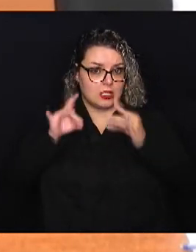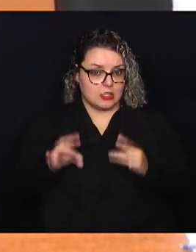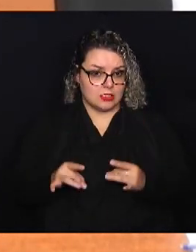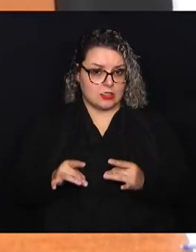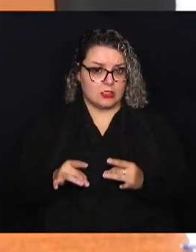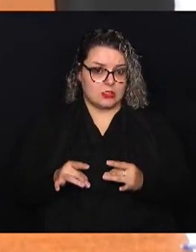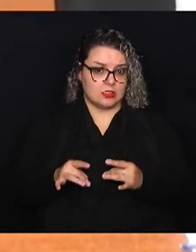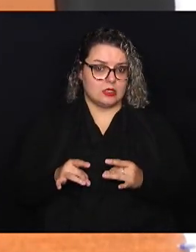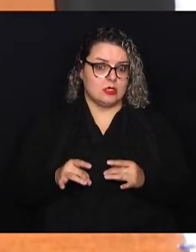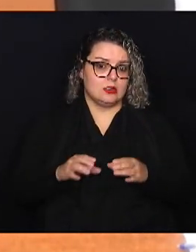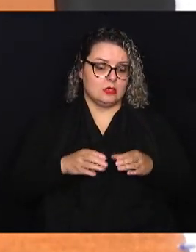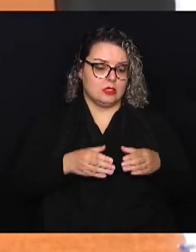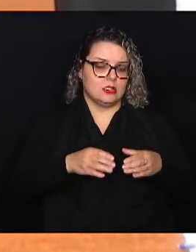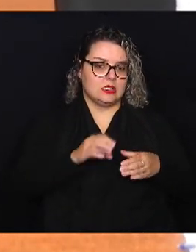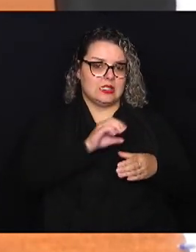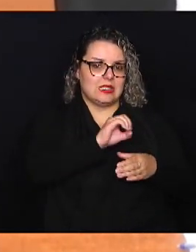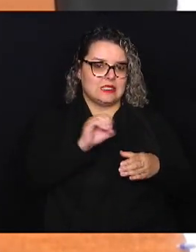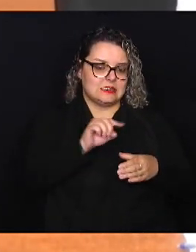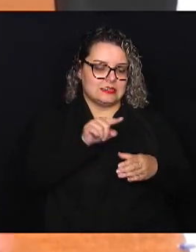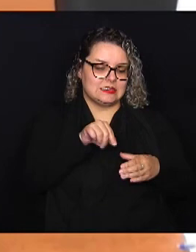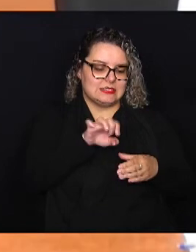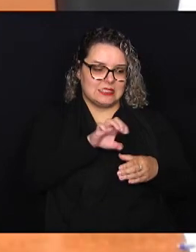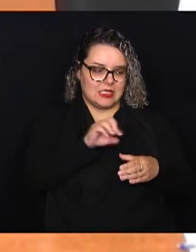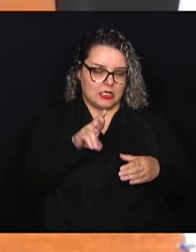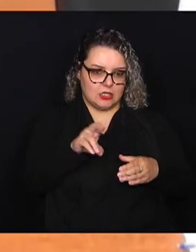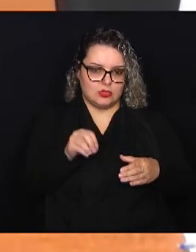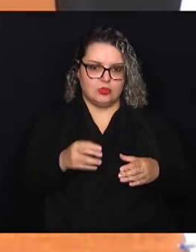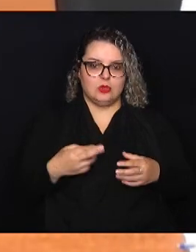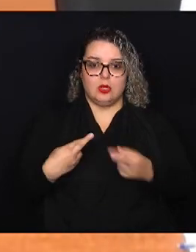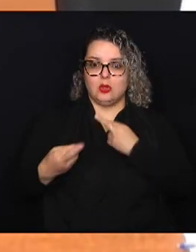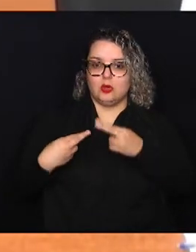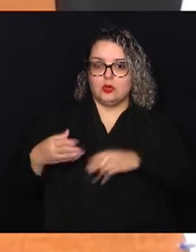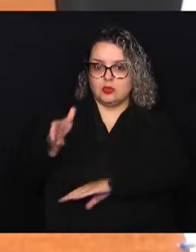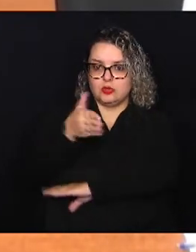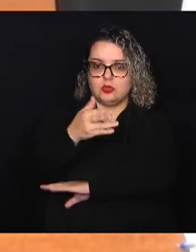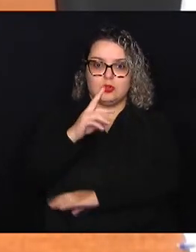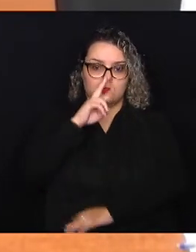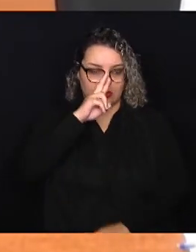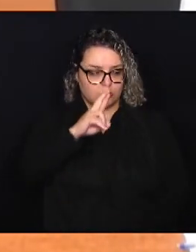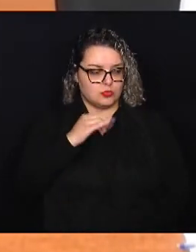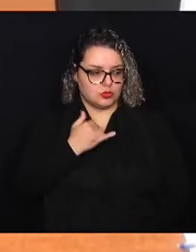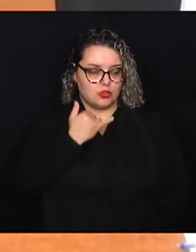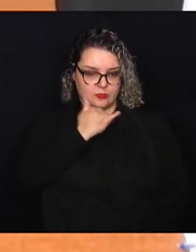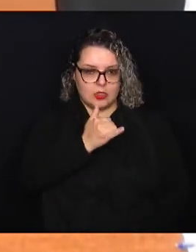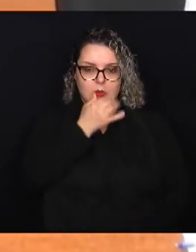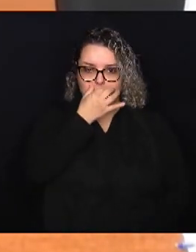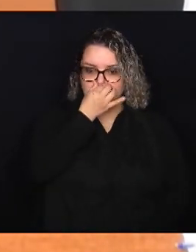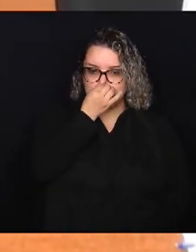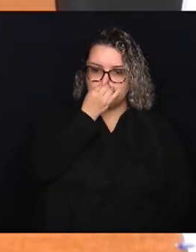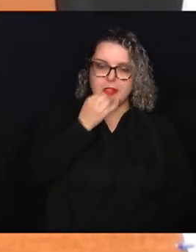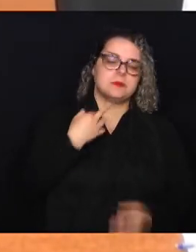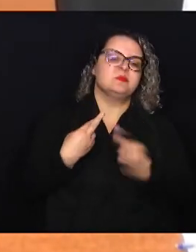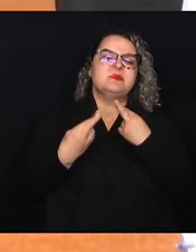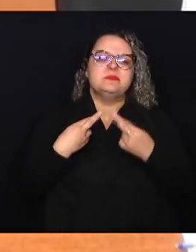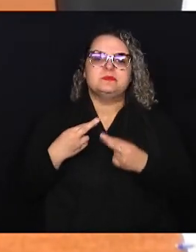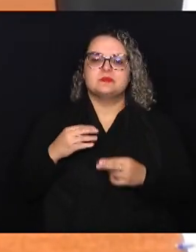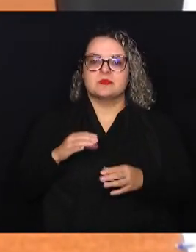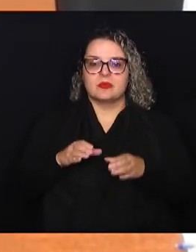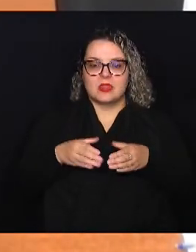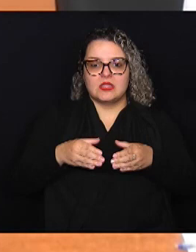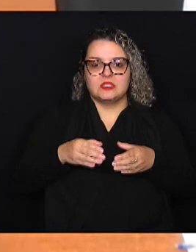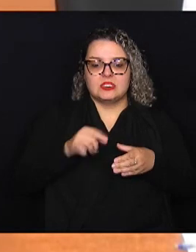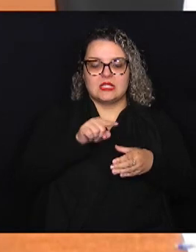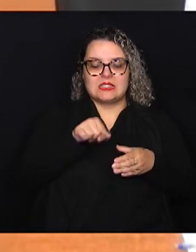classe zero eles chamam, a rodovia dos bandeirantes como o senhor mencionou é uma rodovia de classe zero